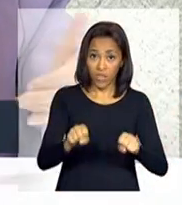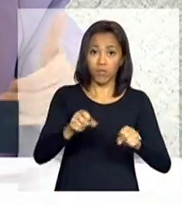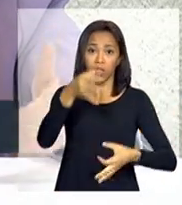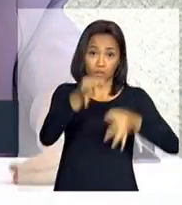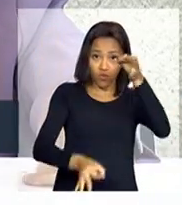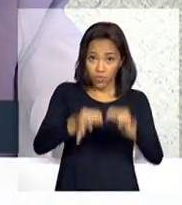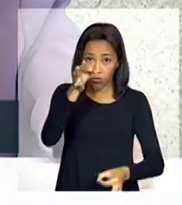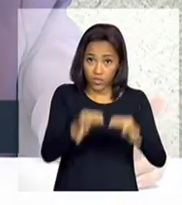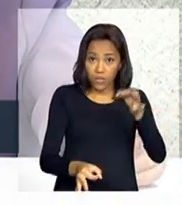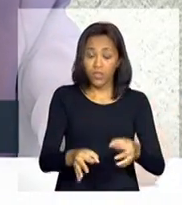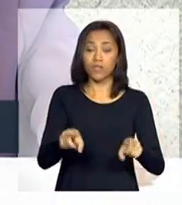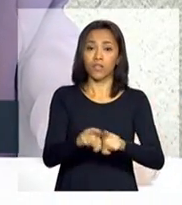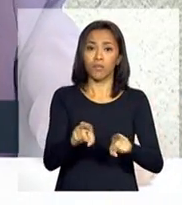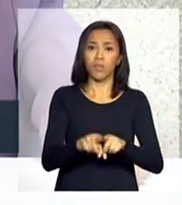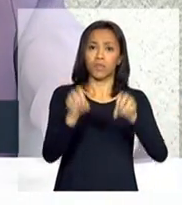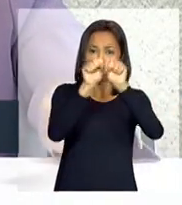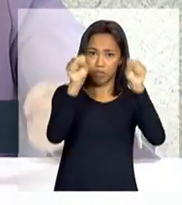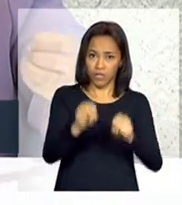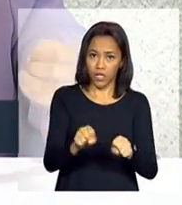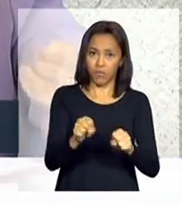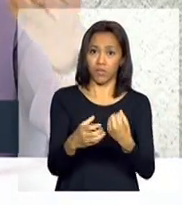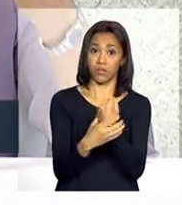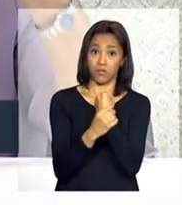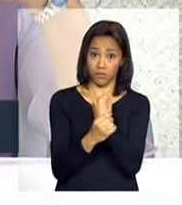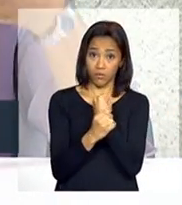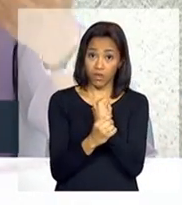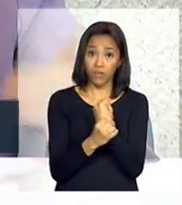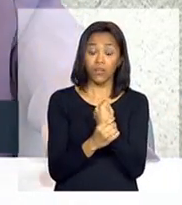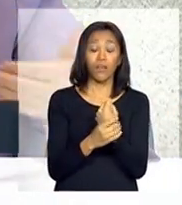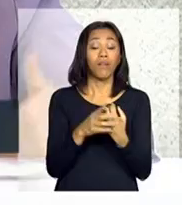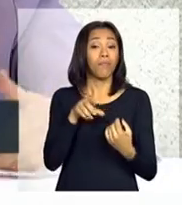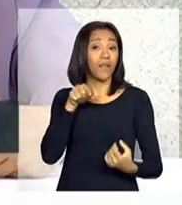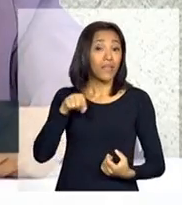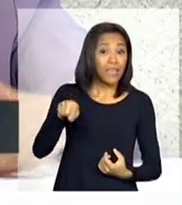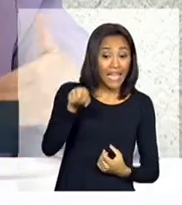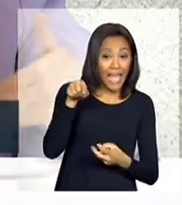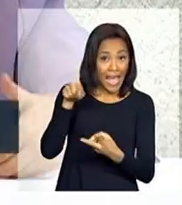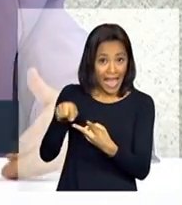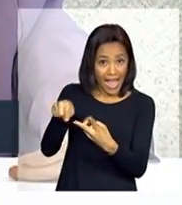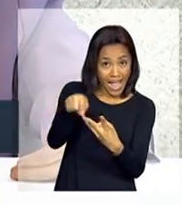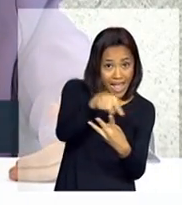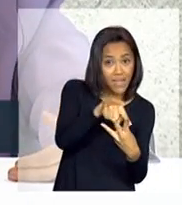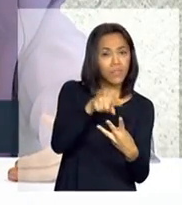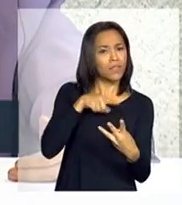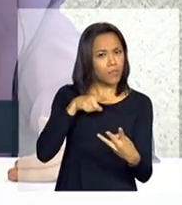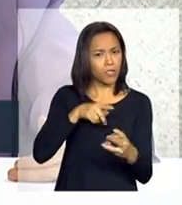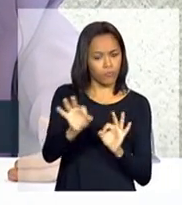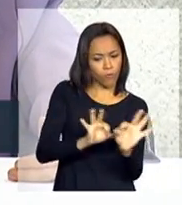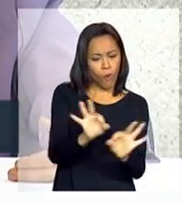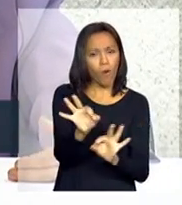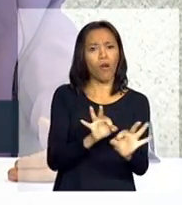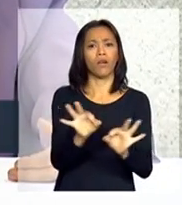e o sistema de segurança, foi para que também eles investam nos seus equipamentos.